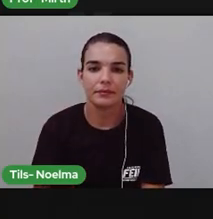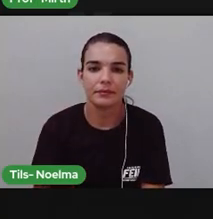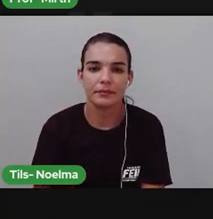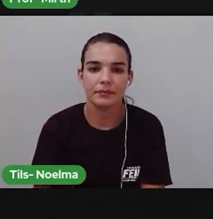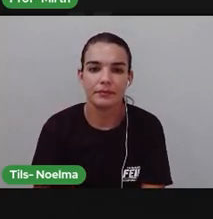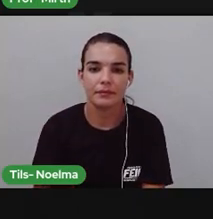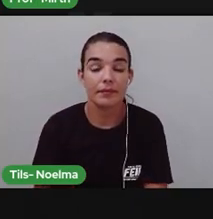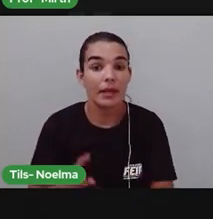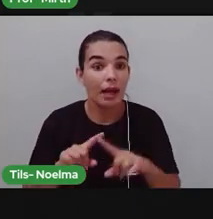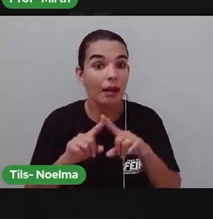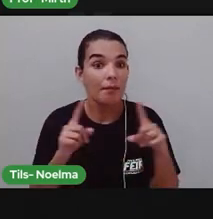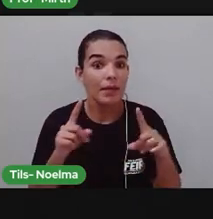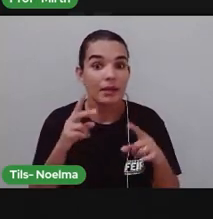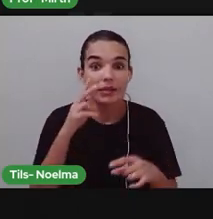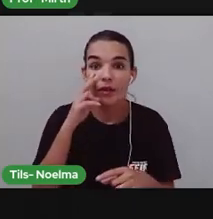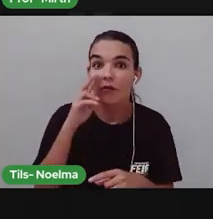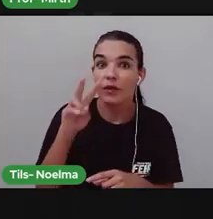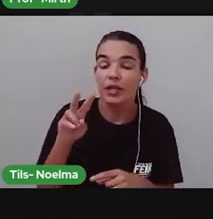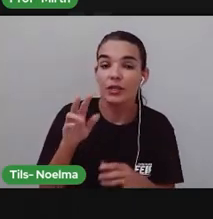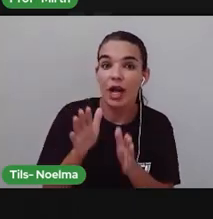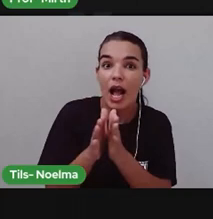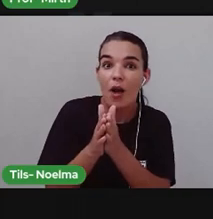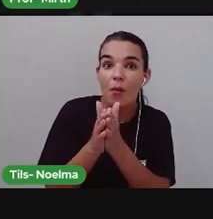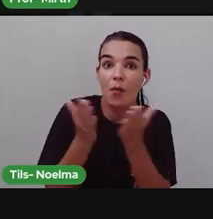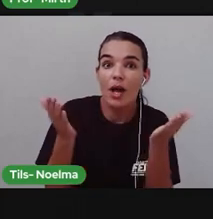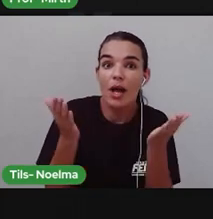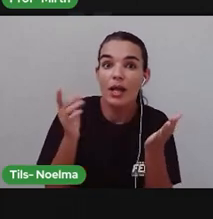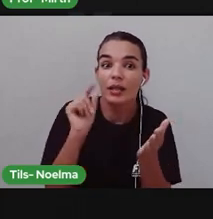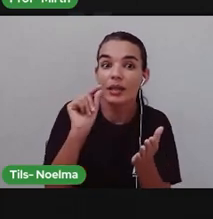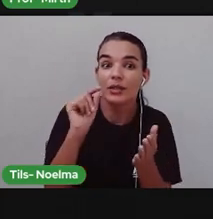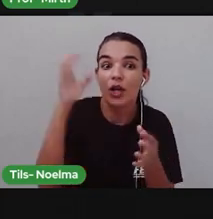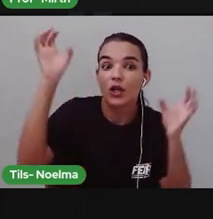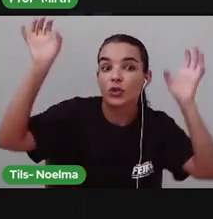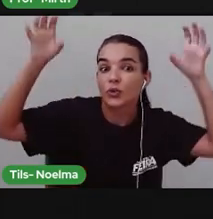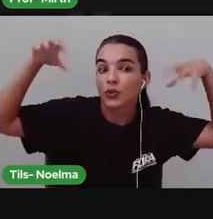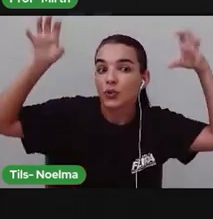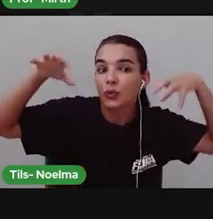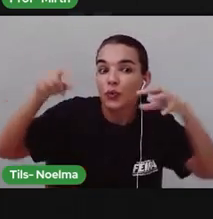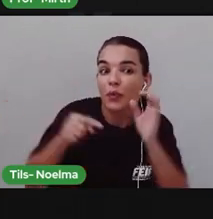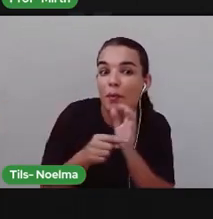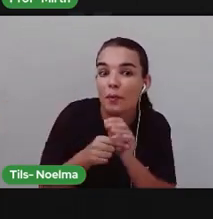Mas veja o que acontece Logo depois Das primeiras chuvas